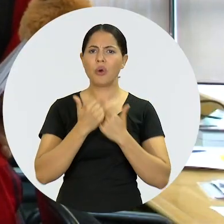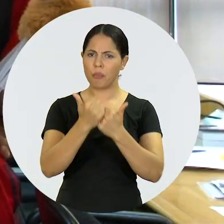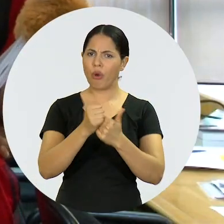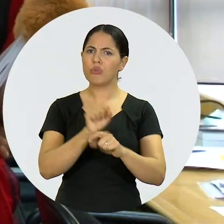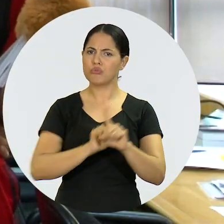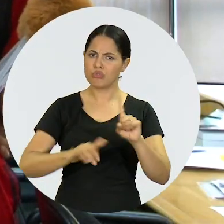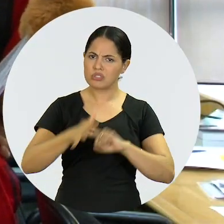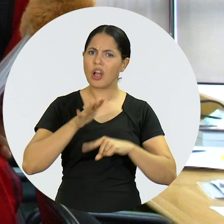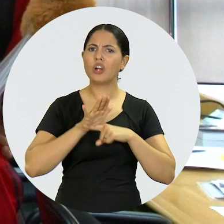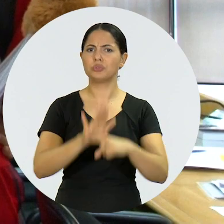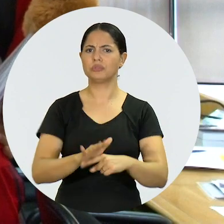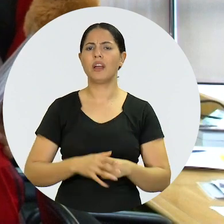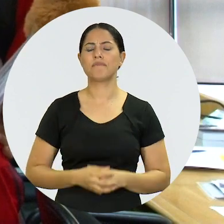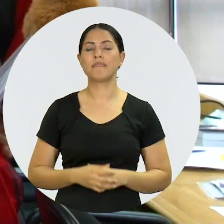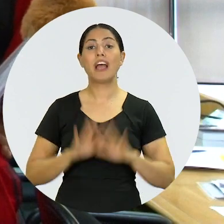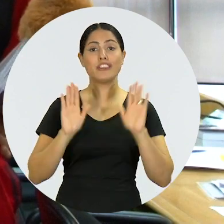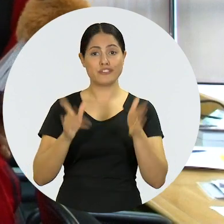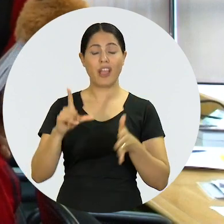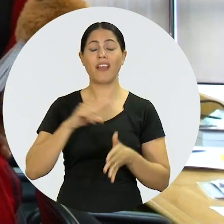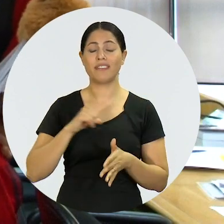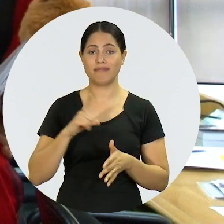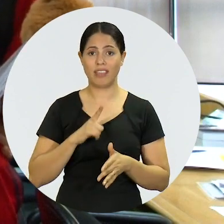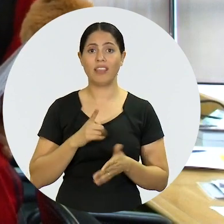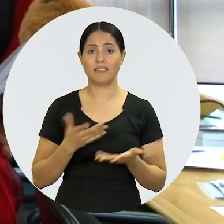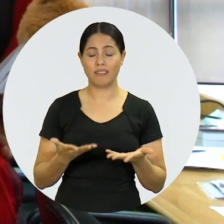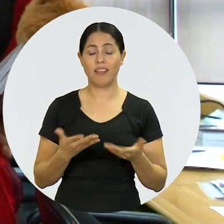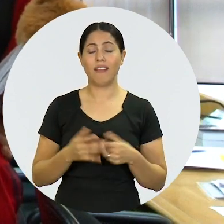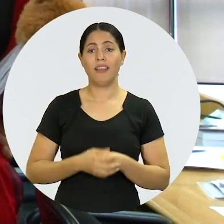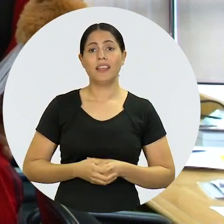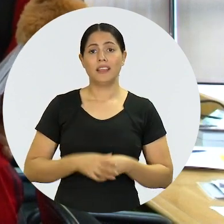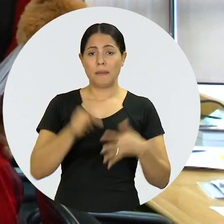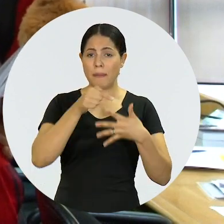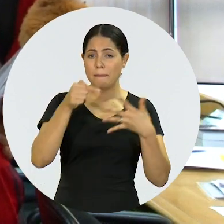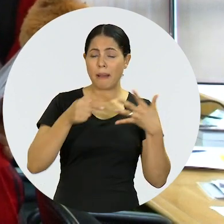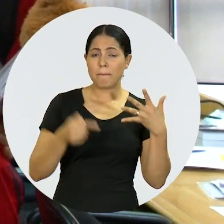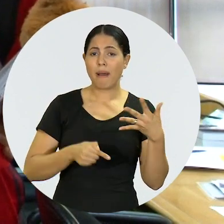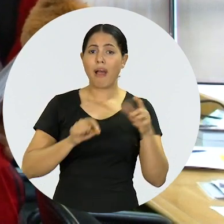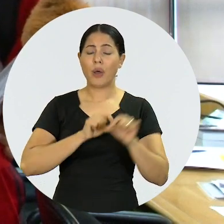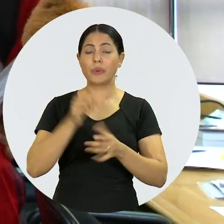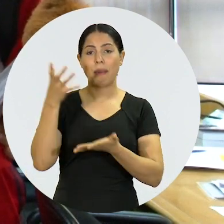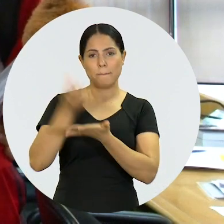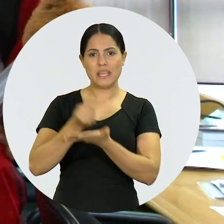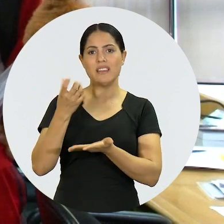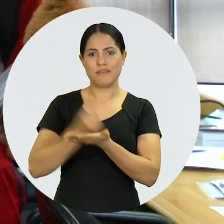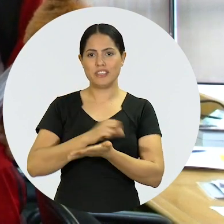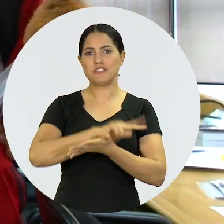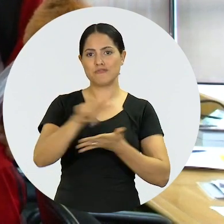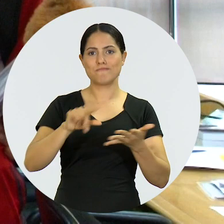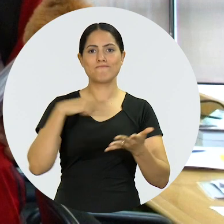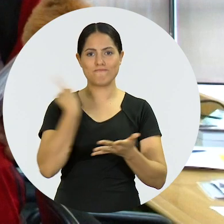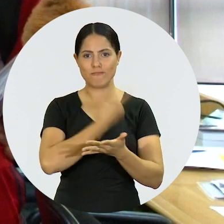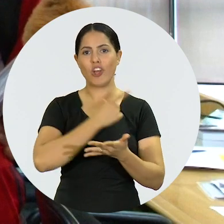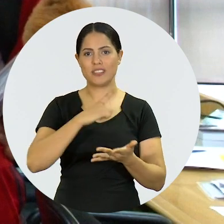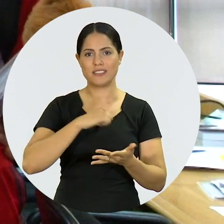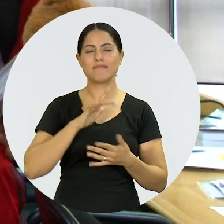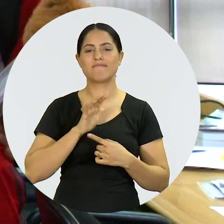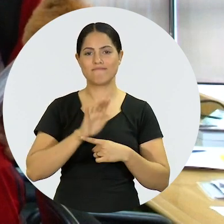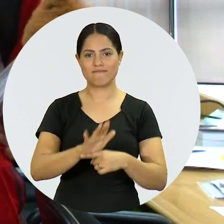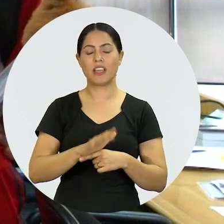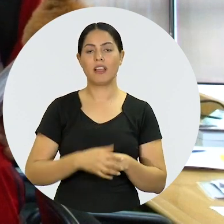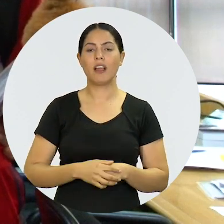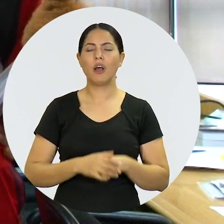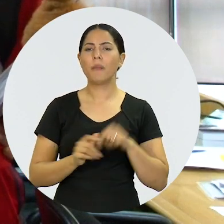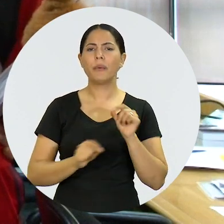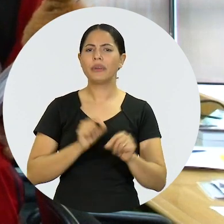ajudar a sociedade. Agora, como a gente está envolvido diretamente nele, eu vejo que os principais beneficiados somos nós,